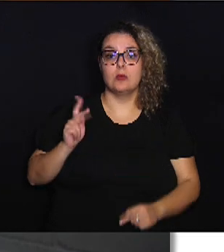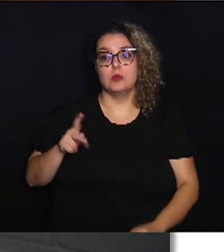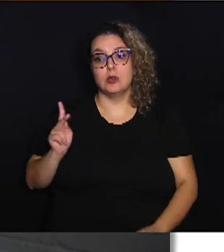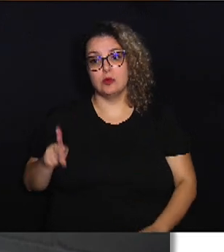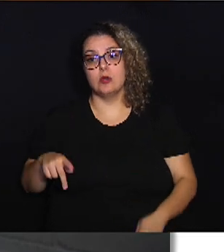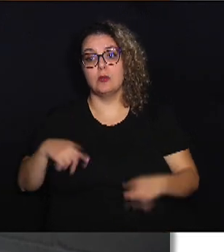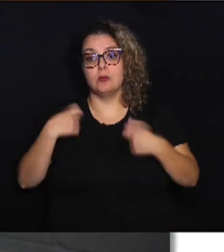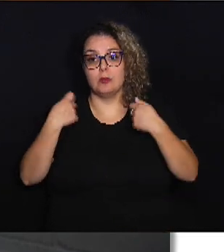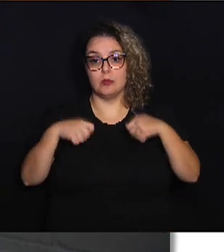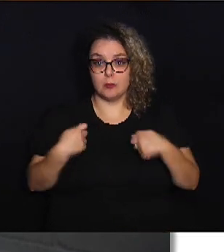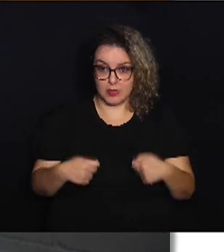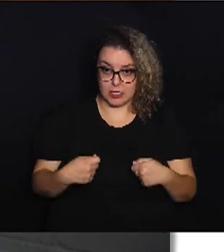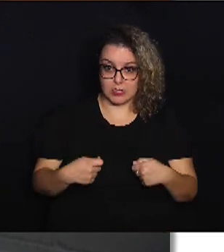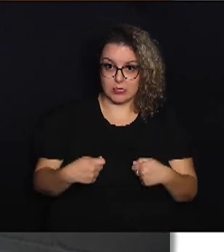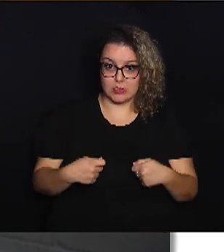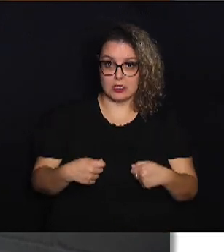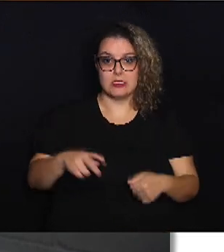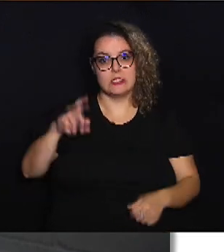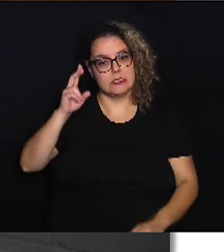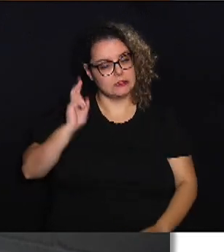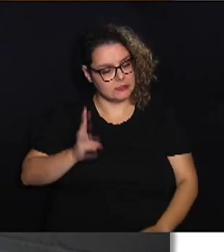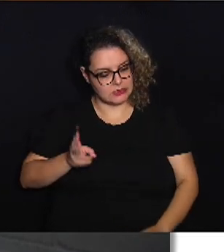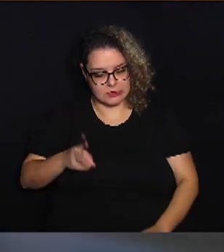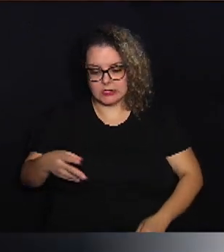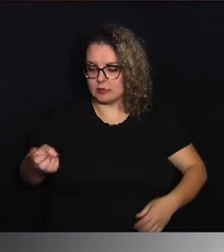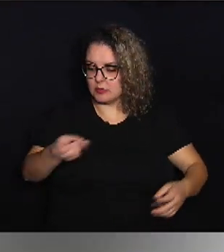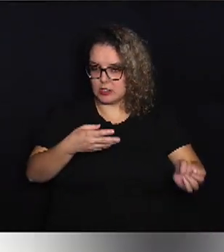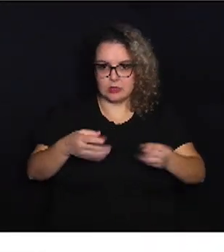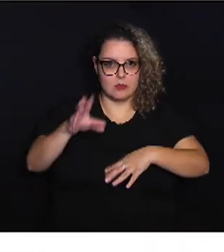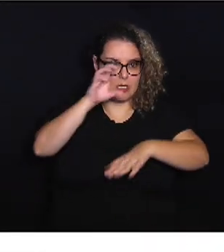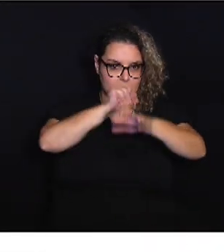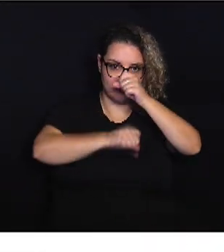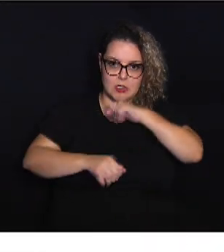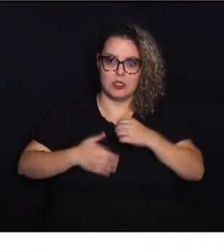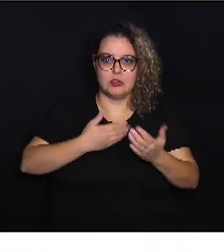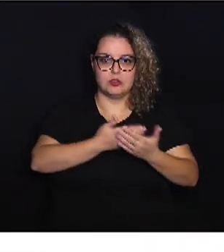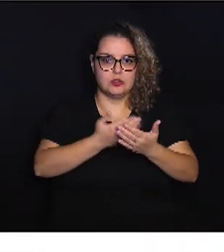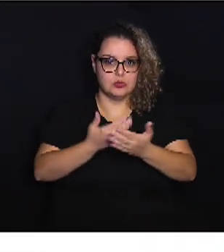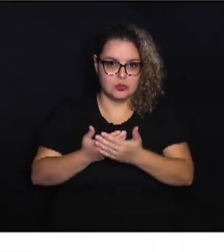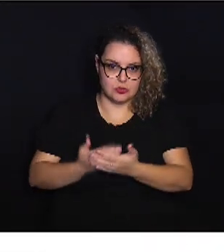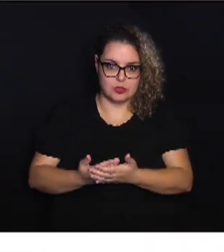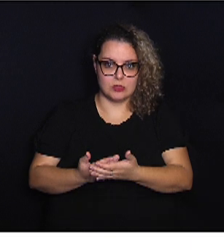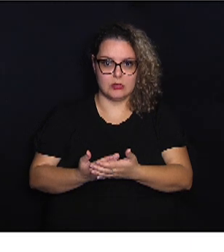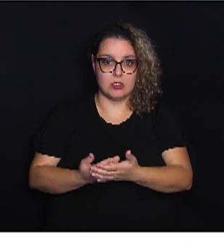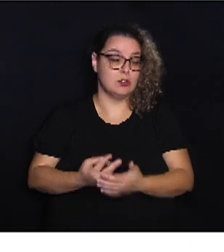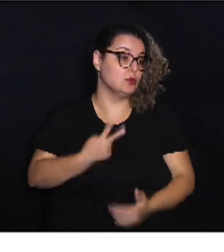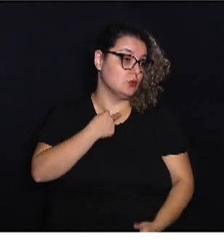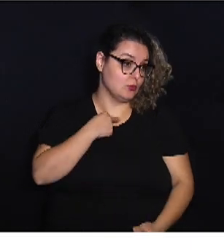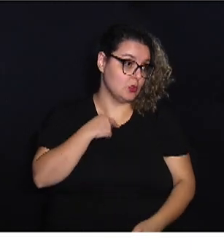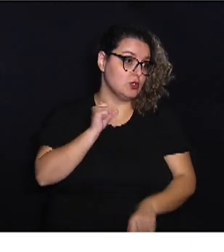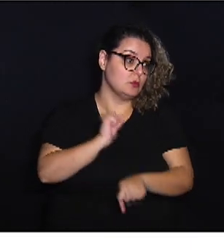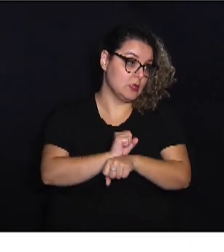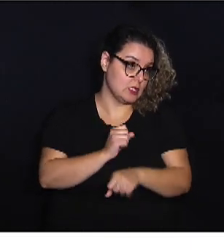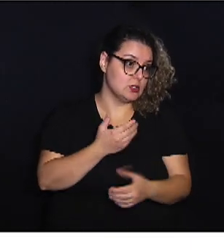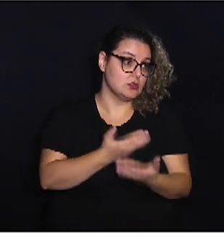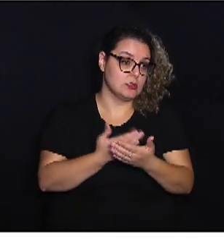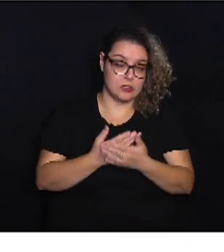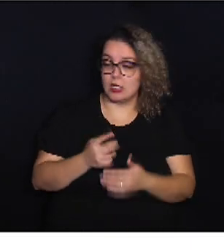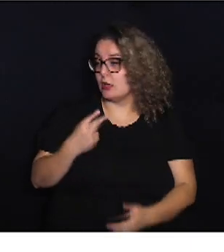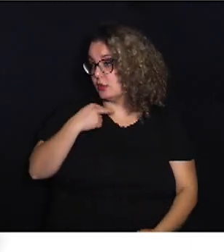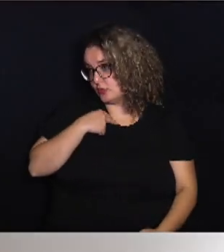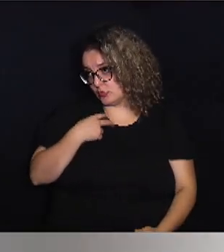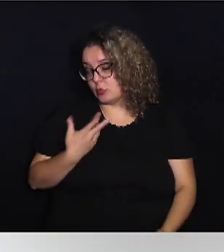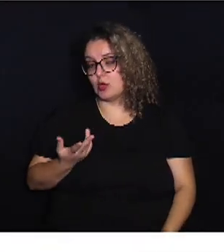precisa estar constantemente em atualização, né? Então, vamos falar... pode parar, Não pode parar, porque a